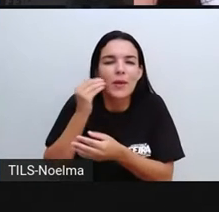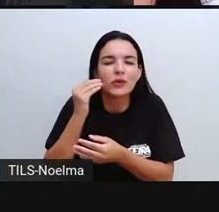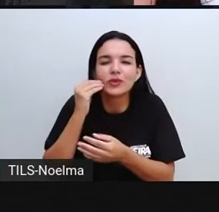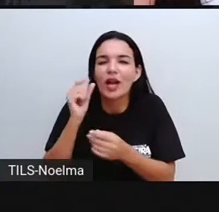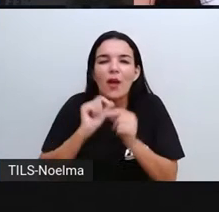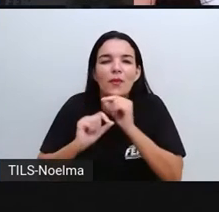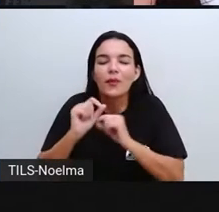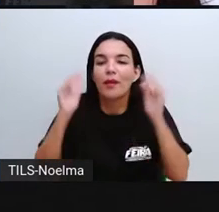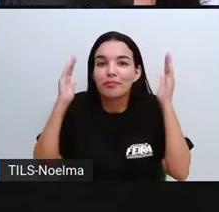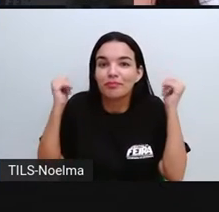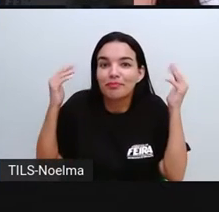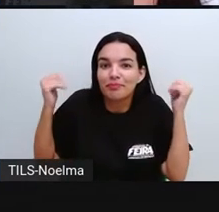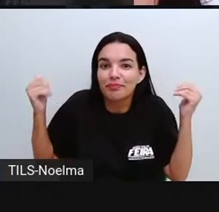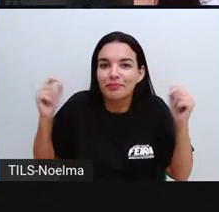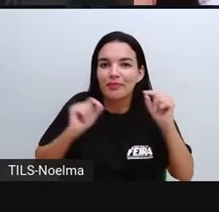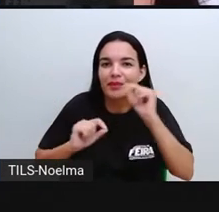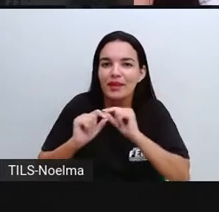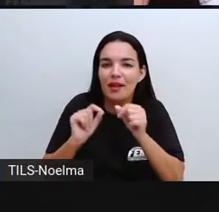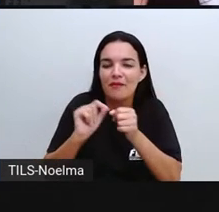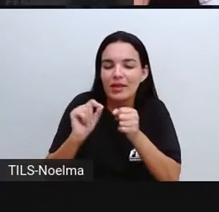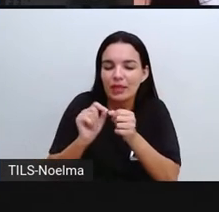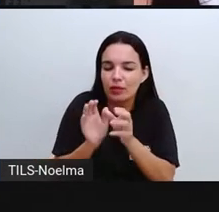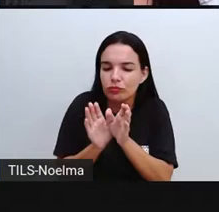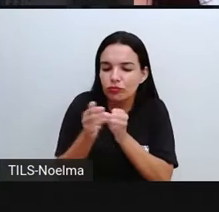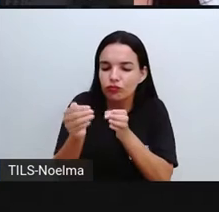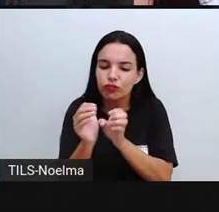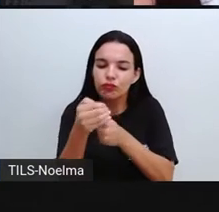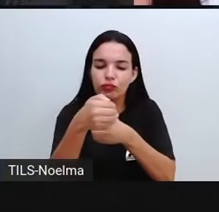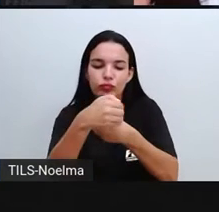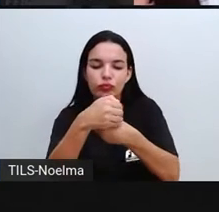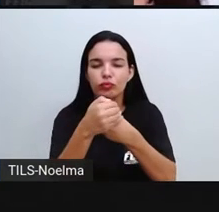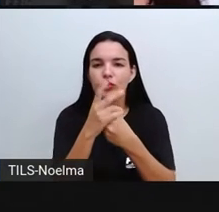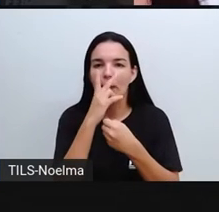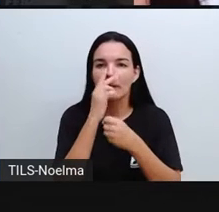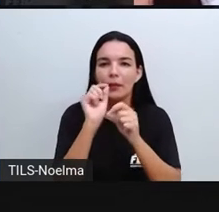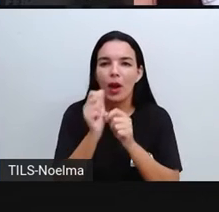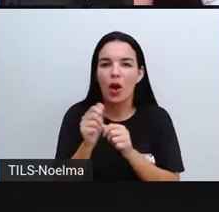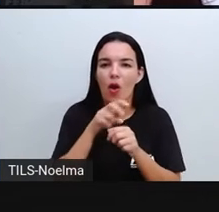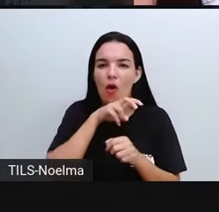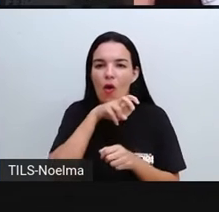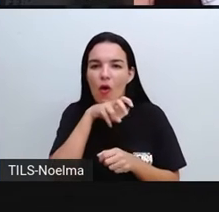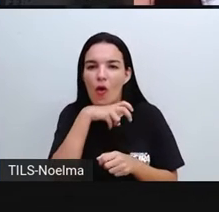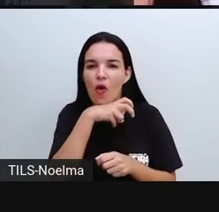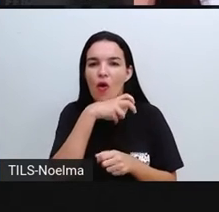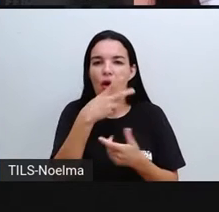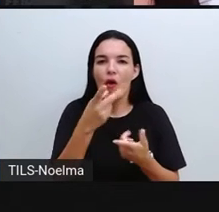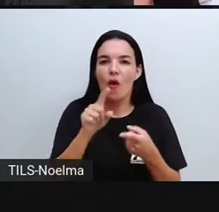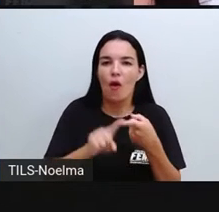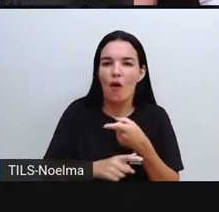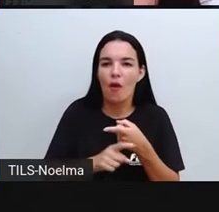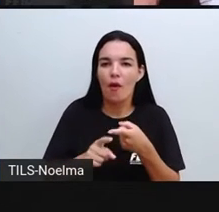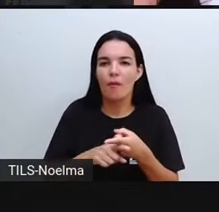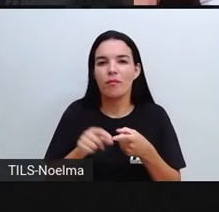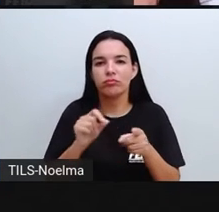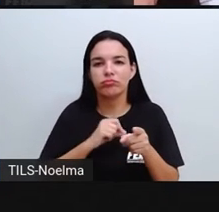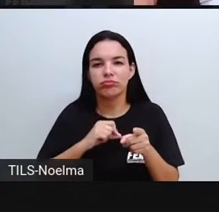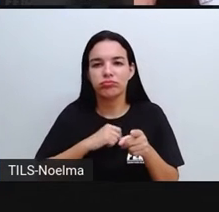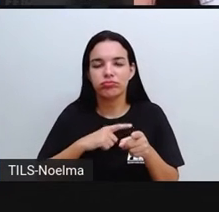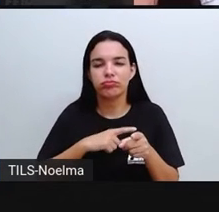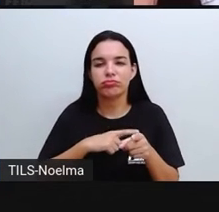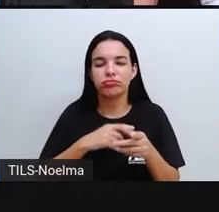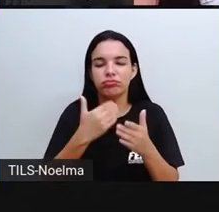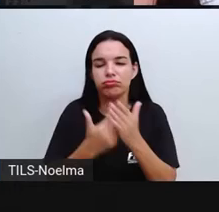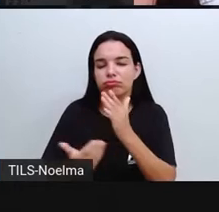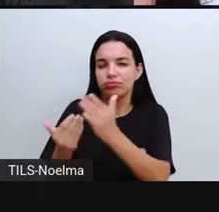talento para a arte, moldando pequenos animais como cobras de barro, né? Do trabalho de sua mãe. Então,